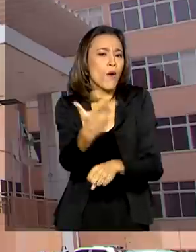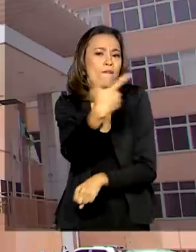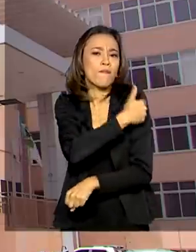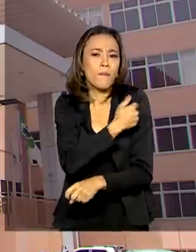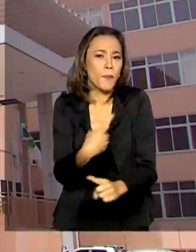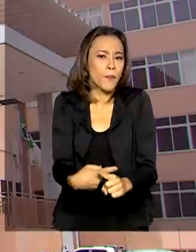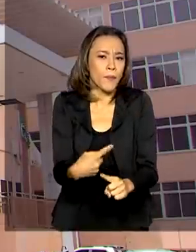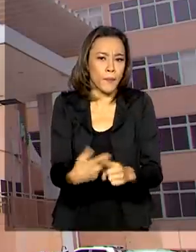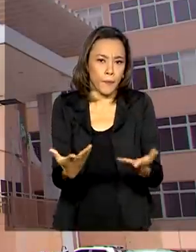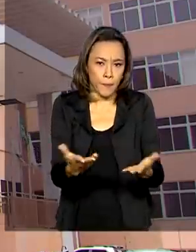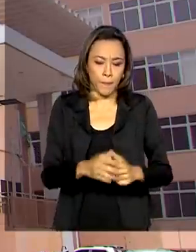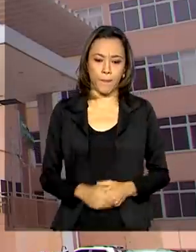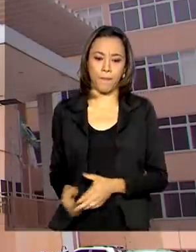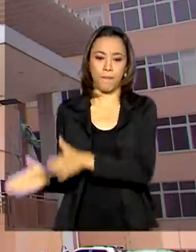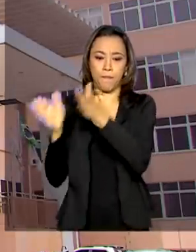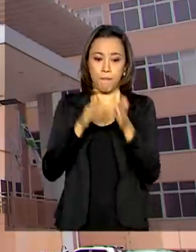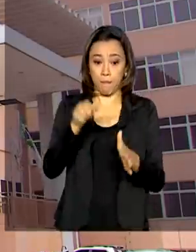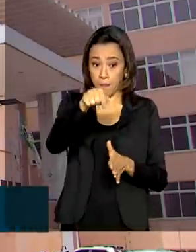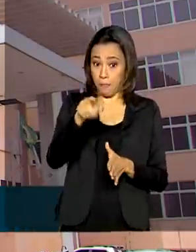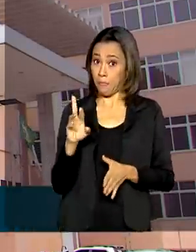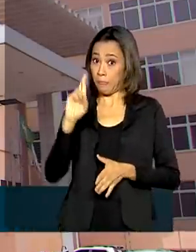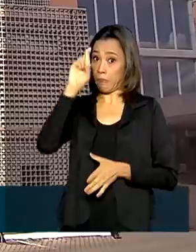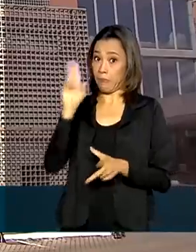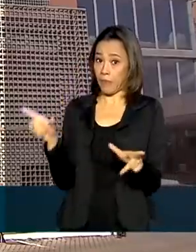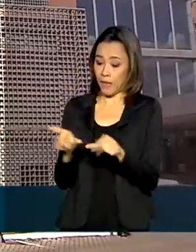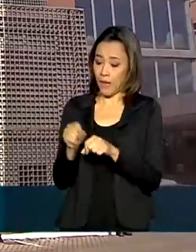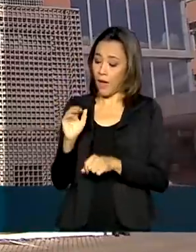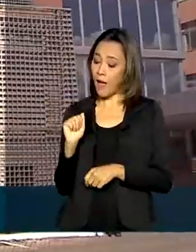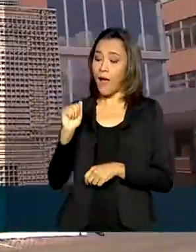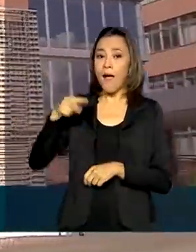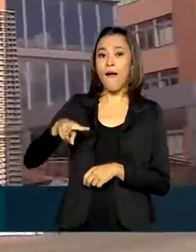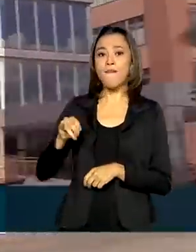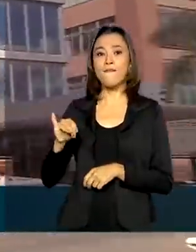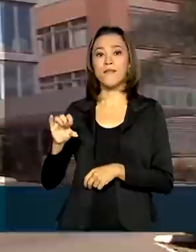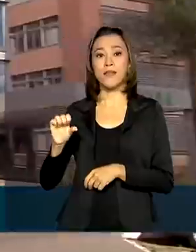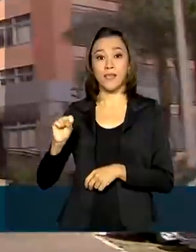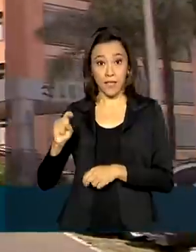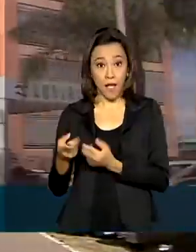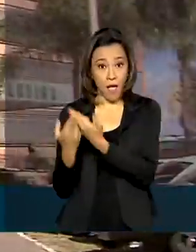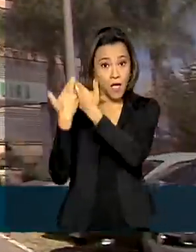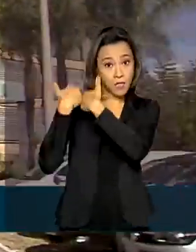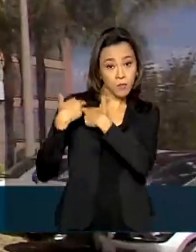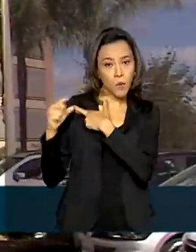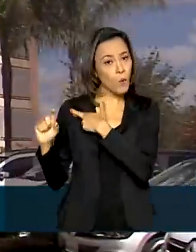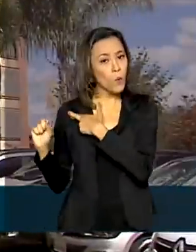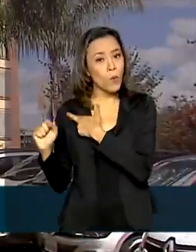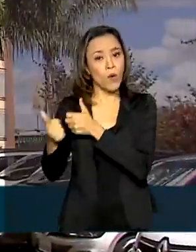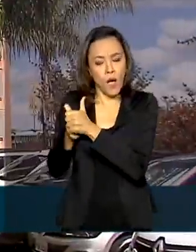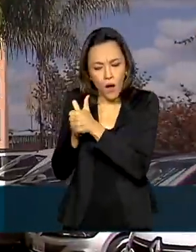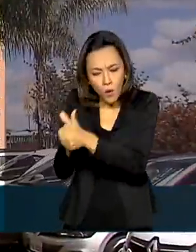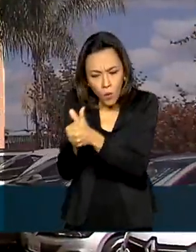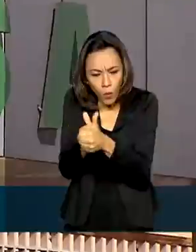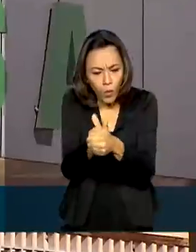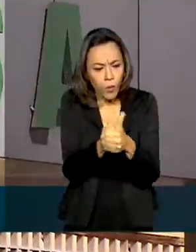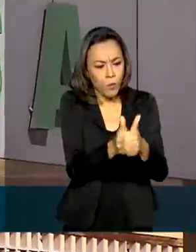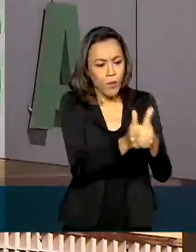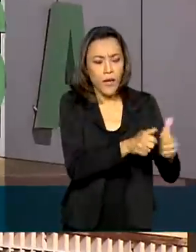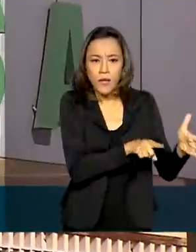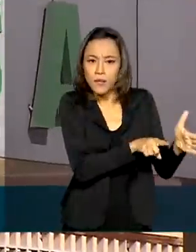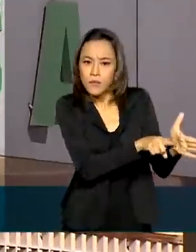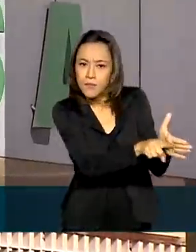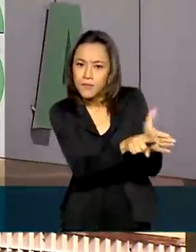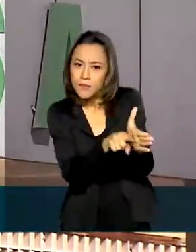A Agência Nacional de Vigilância Sanitária é o órgão responsável por acompanhar os estudos das vacinas em